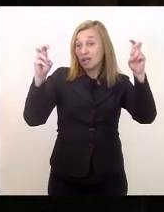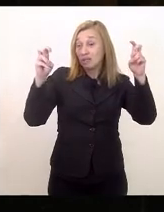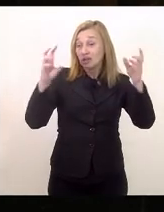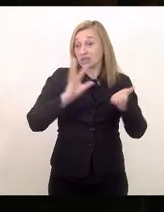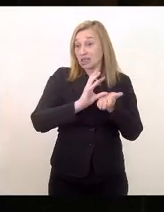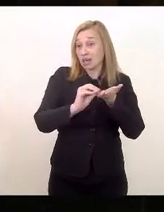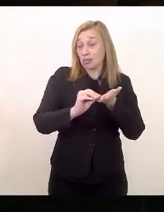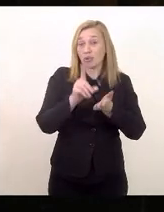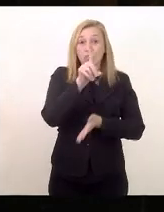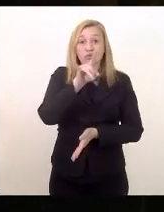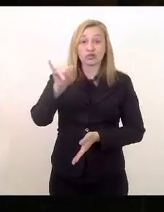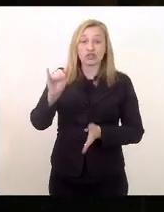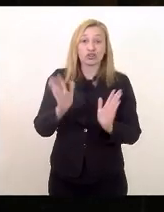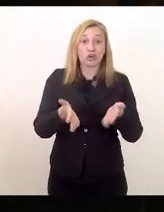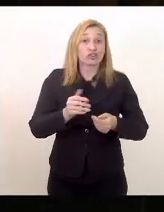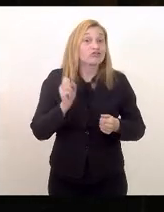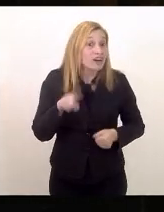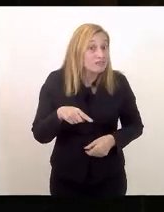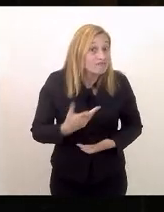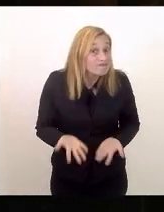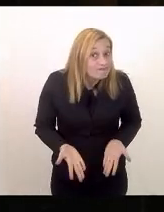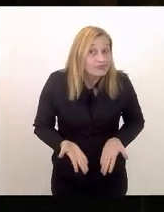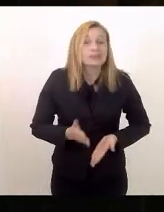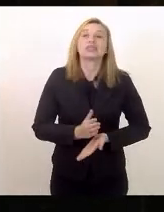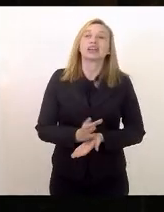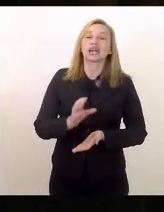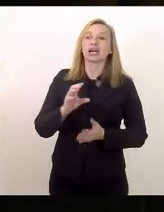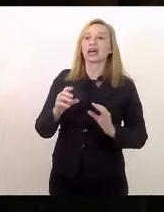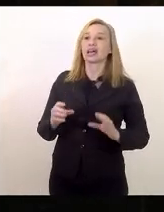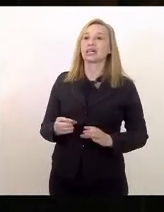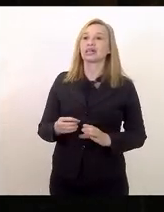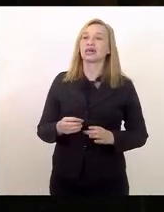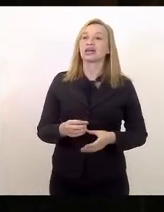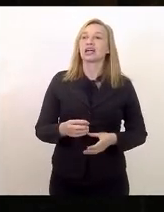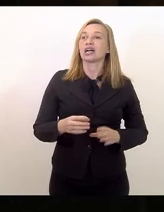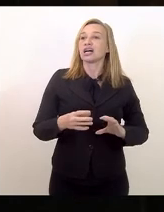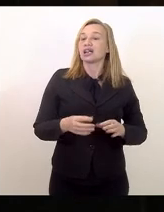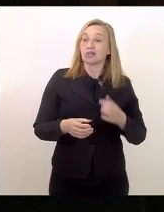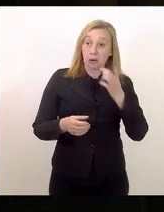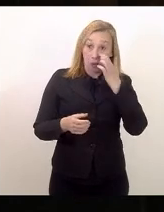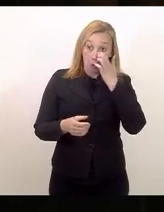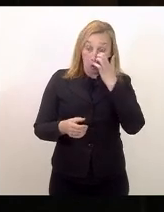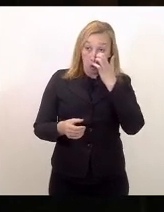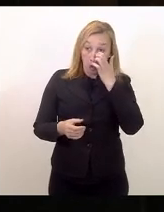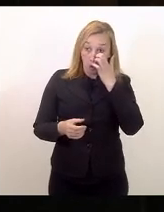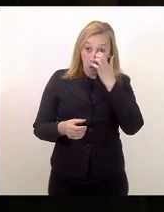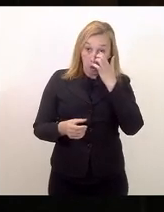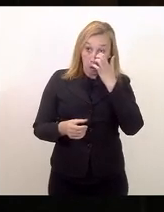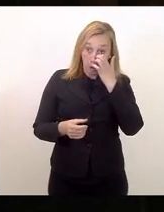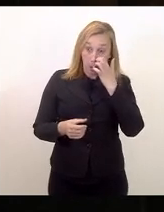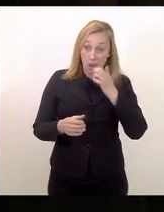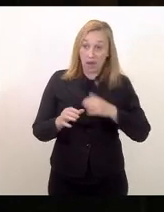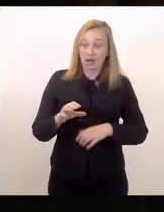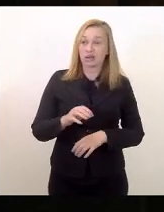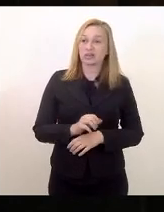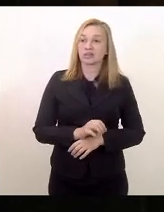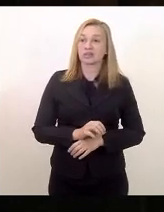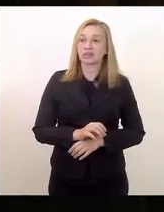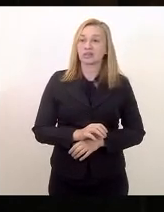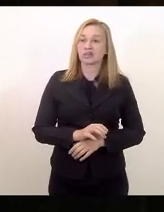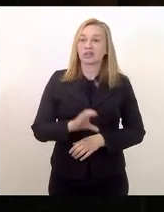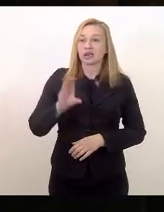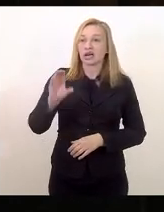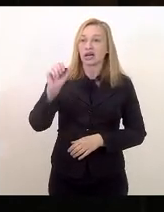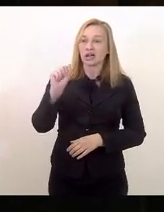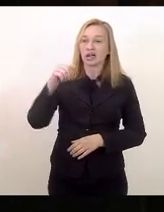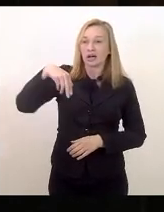do dia de hoje. Câmara Federal ontem rejeitou e fez